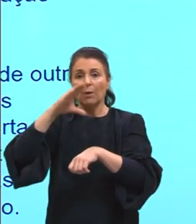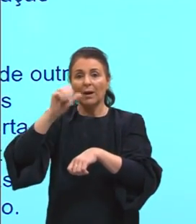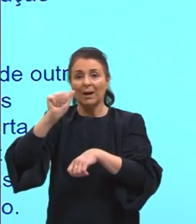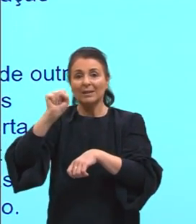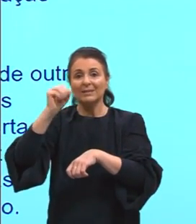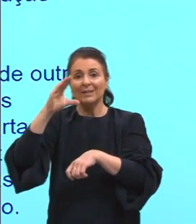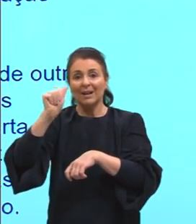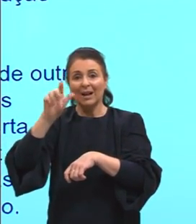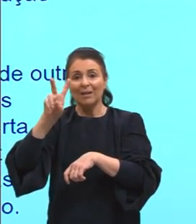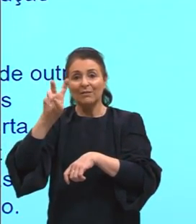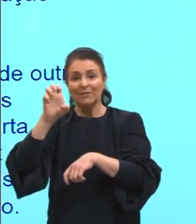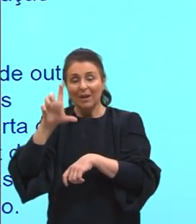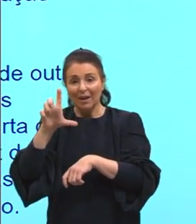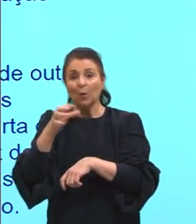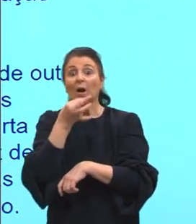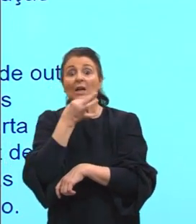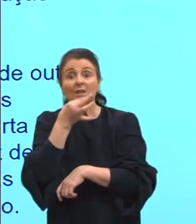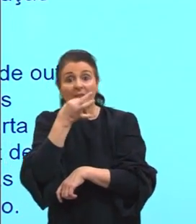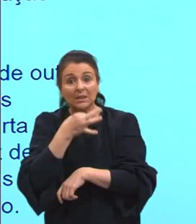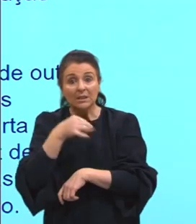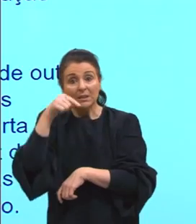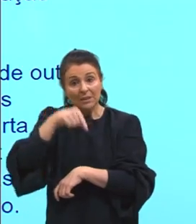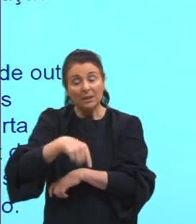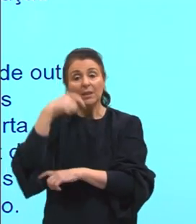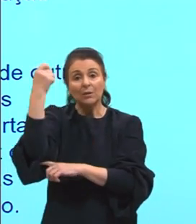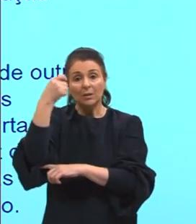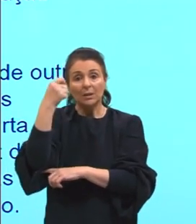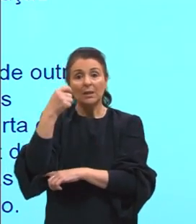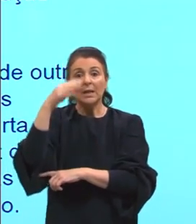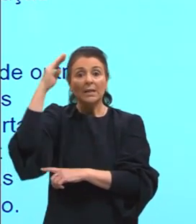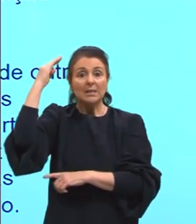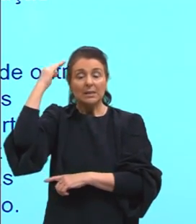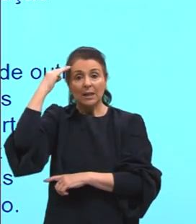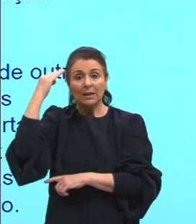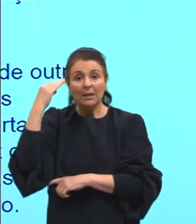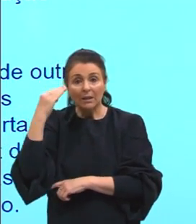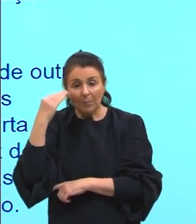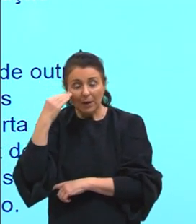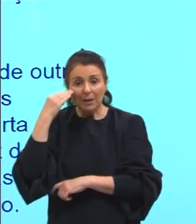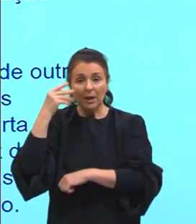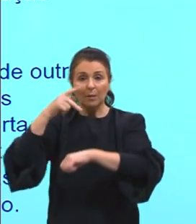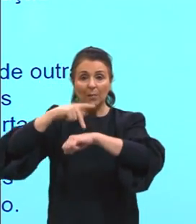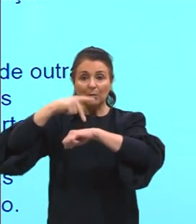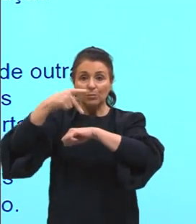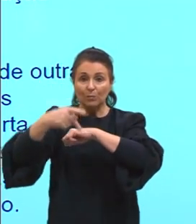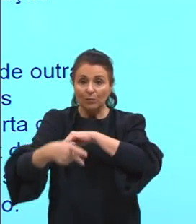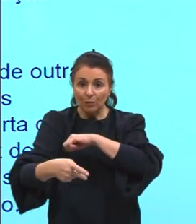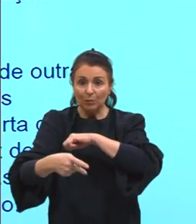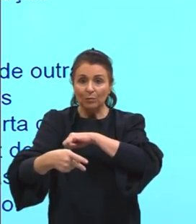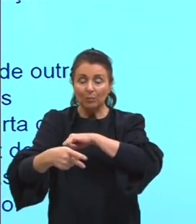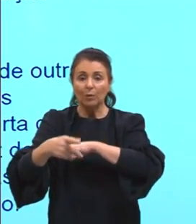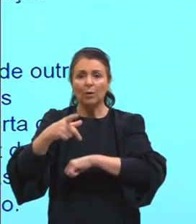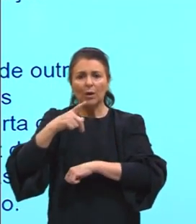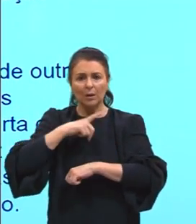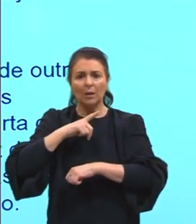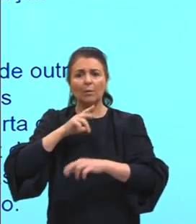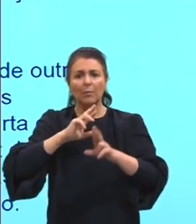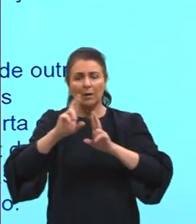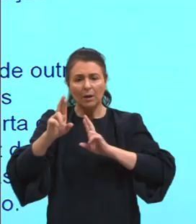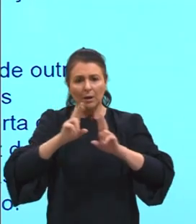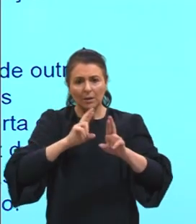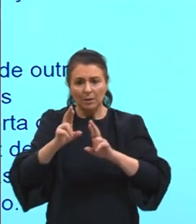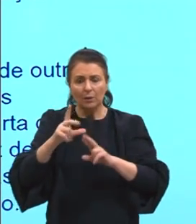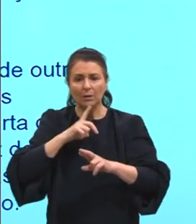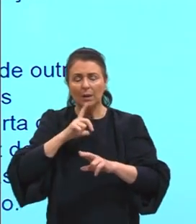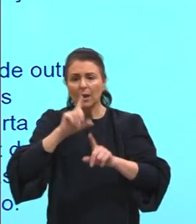é uma, Caxias do Sul, aqui no Rio Grande do Sul, Santa Maria, Carazé, Passo Fundo ali, né, nós temos essa relação. E aí